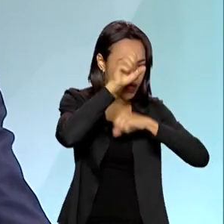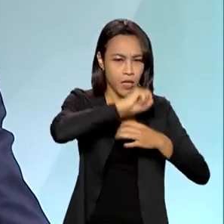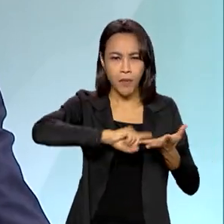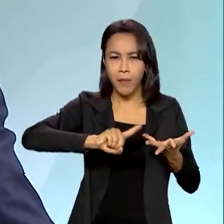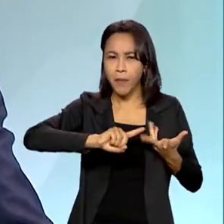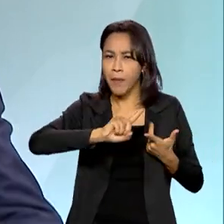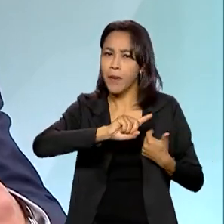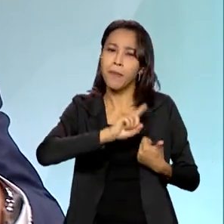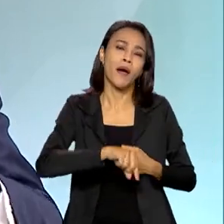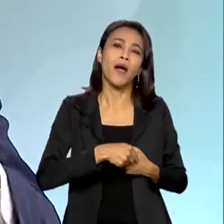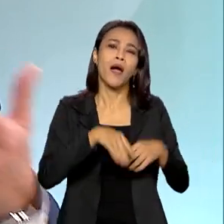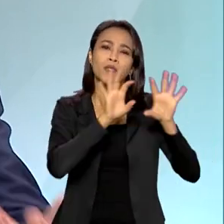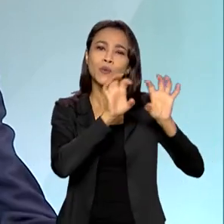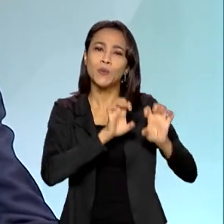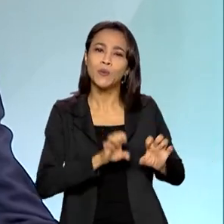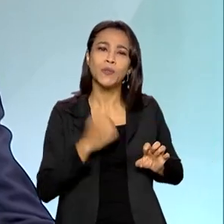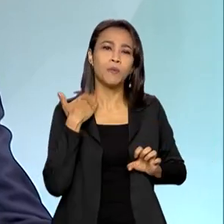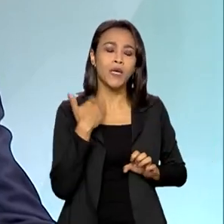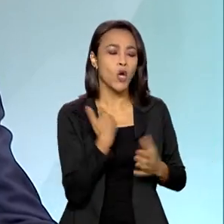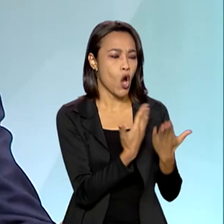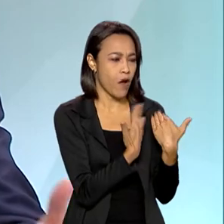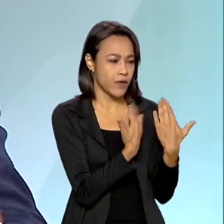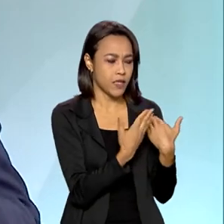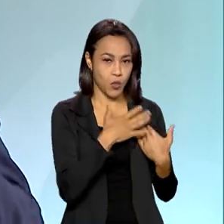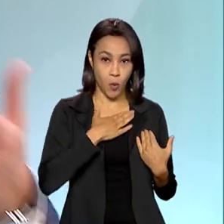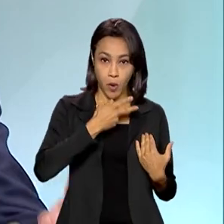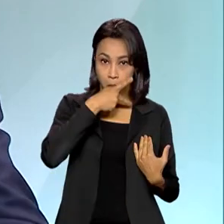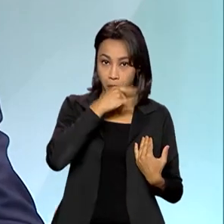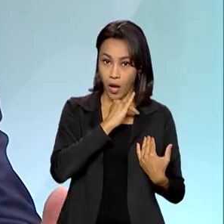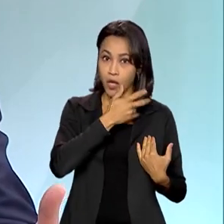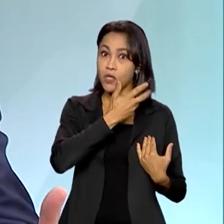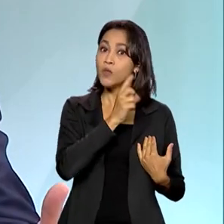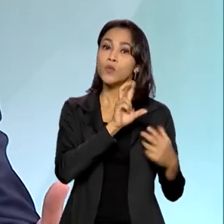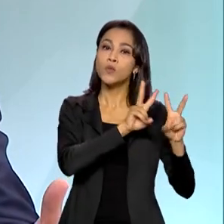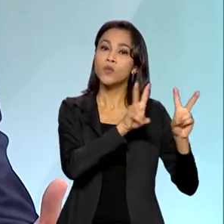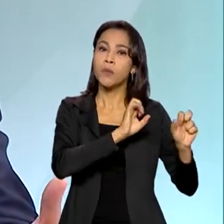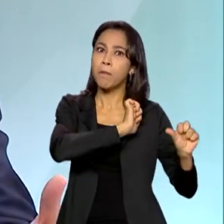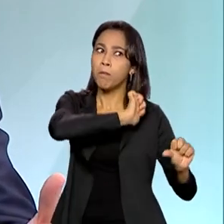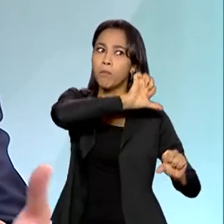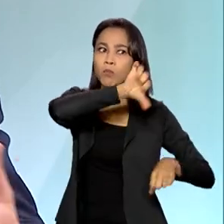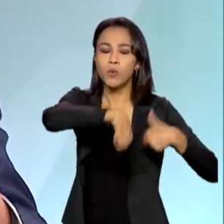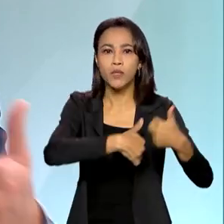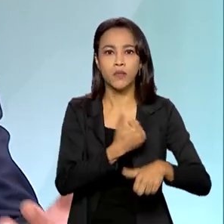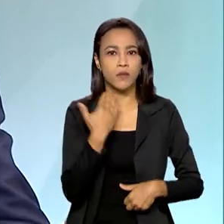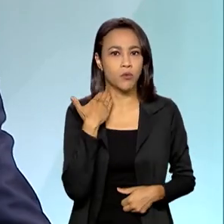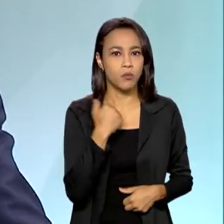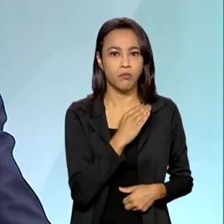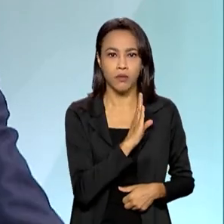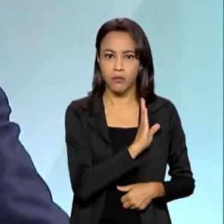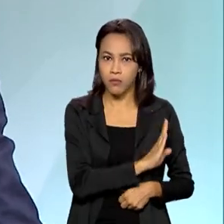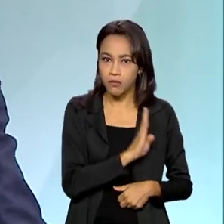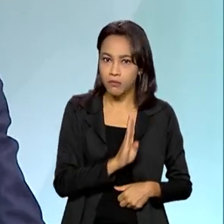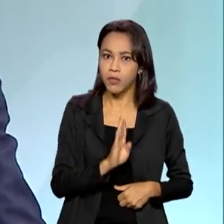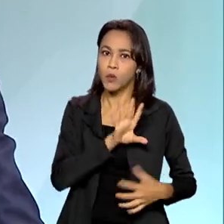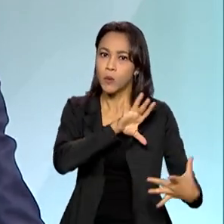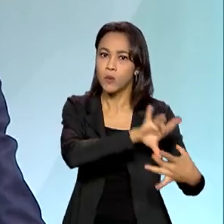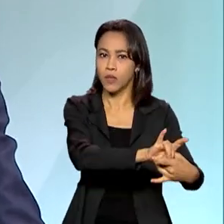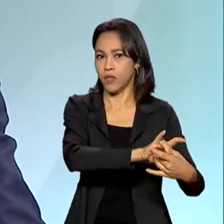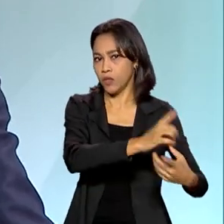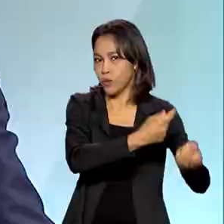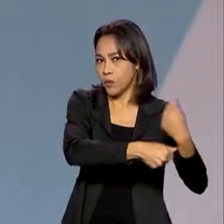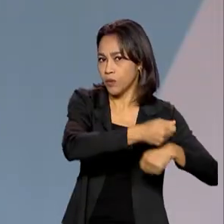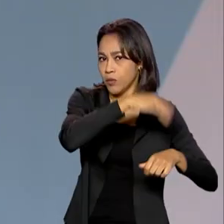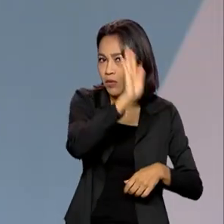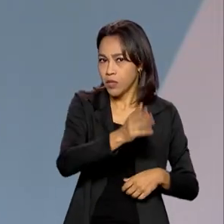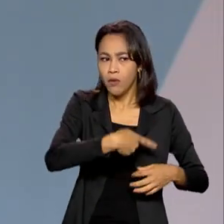conversando com o meu pai sobre a transformação do Banco do Brasil no cenário econômico brasileiro, quer dizer, levando o